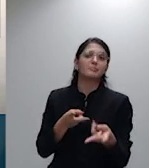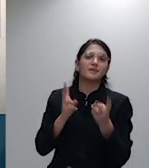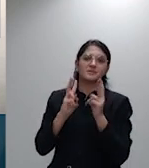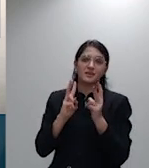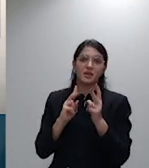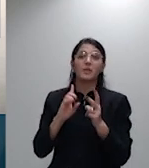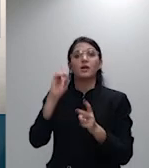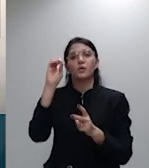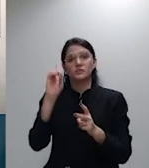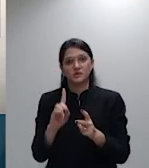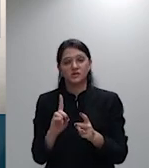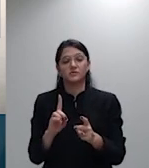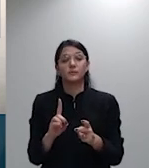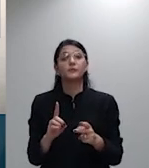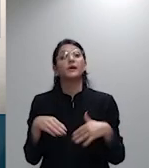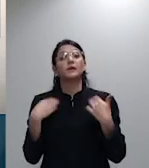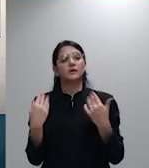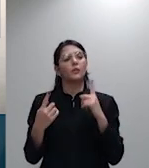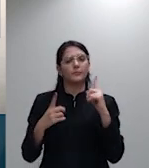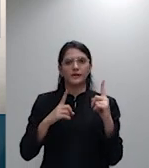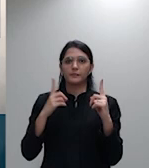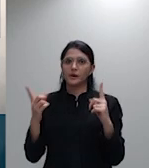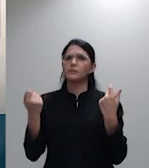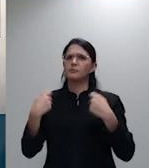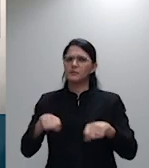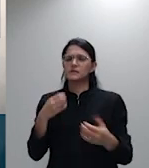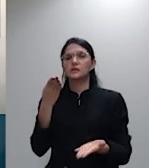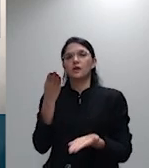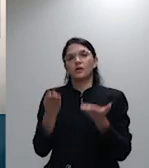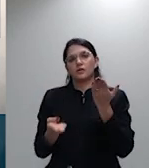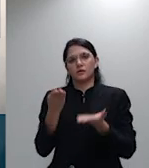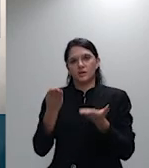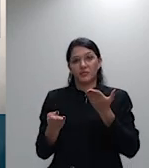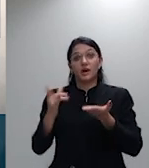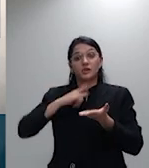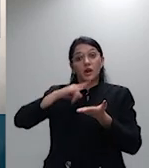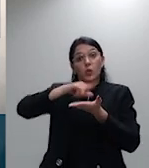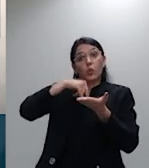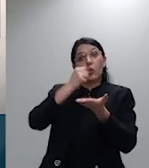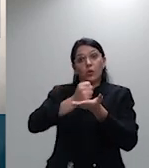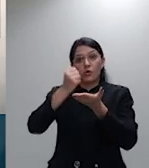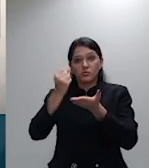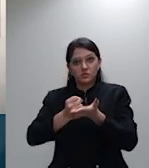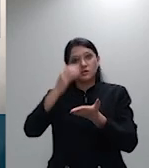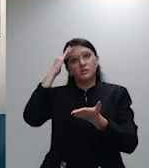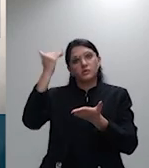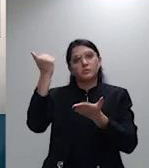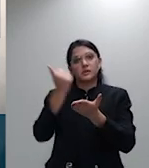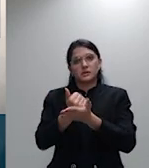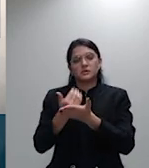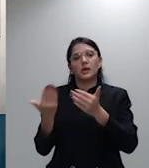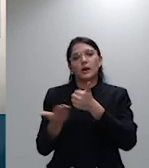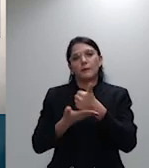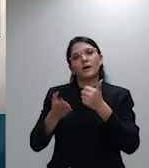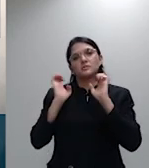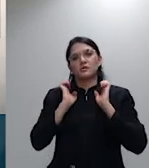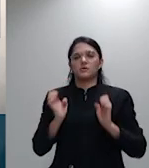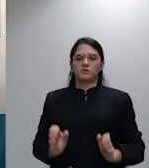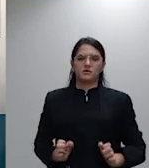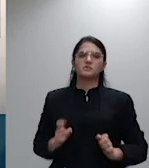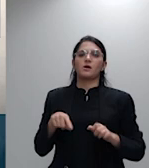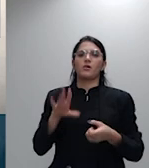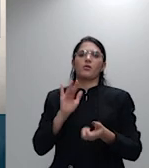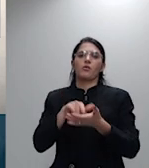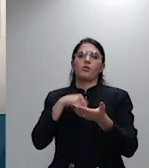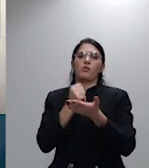equilibradas em um contrato e essa é a base ética do contrato de seguro um outro ponto o custo maior dos